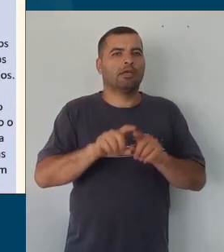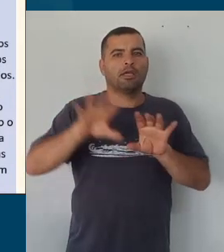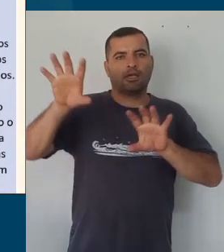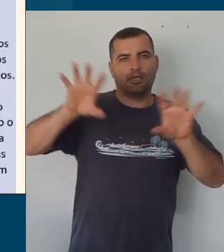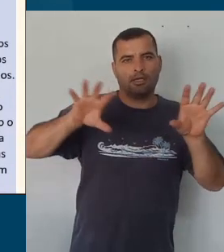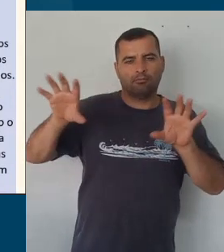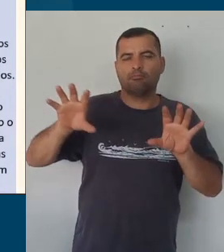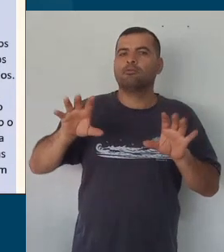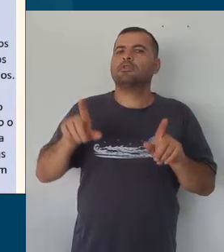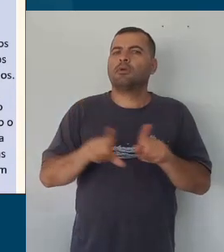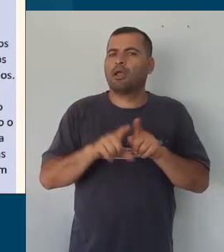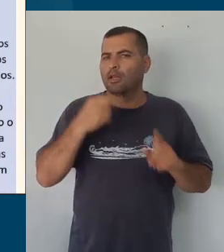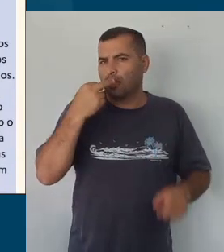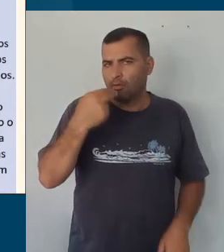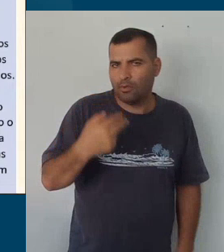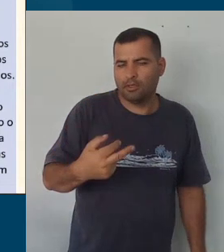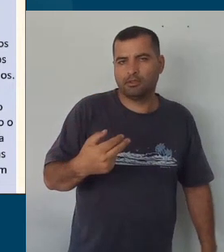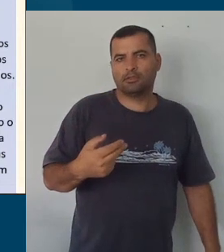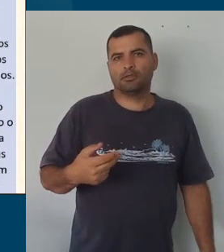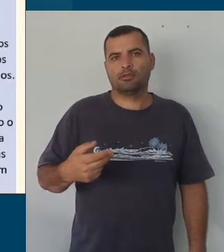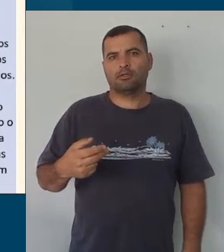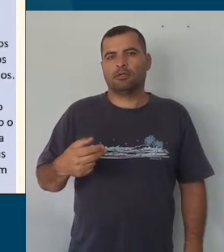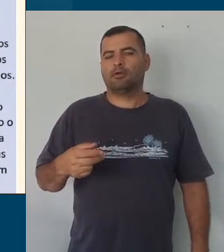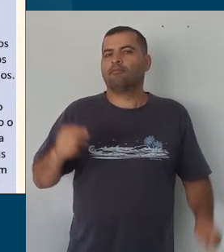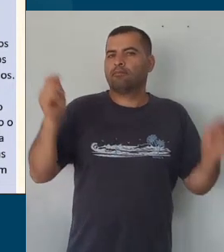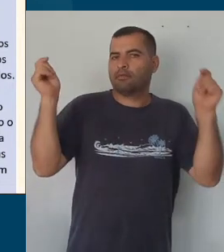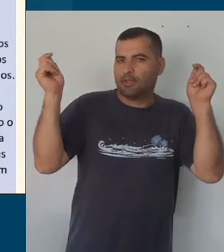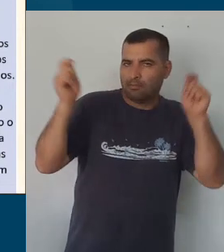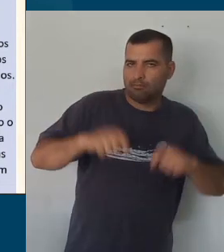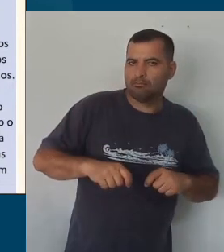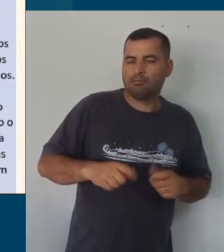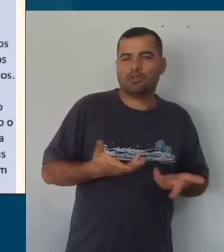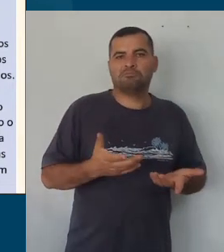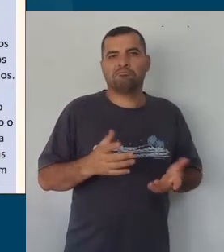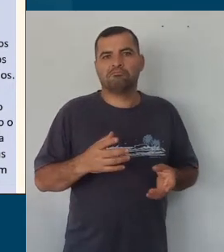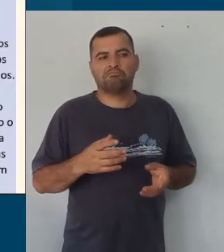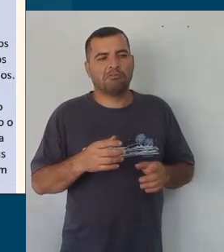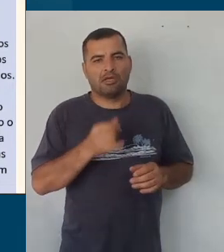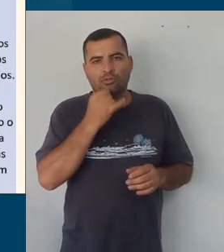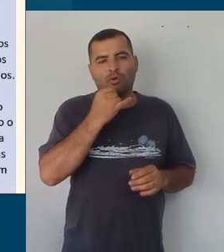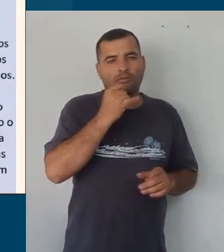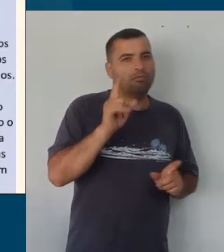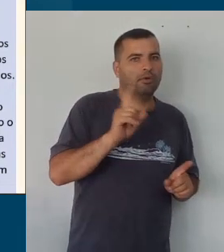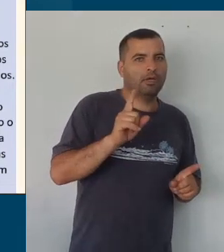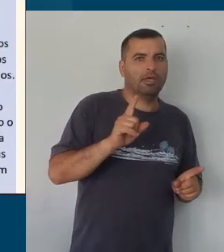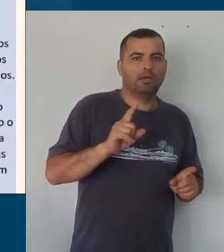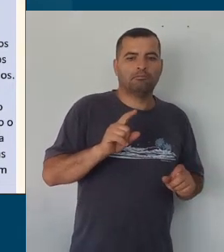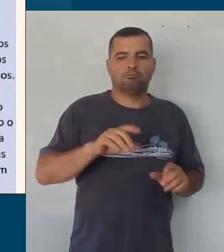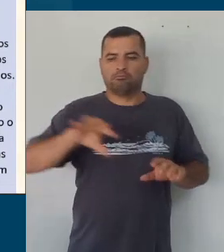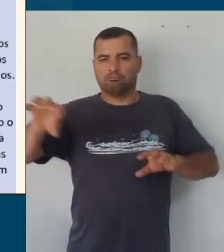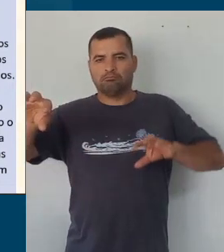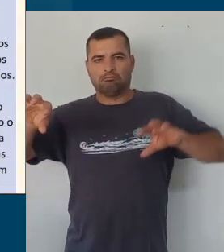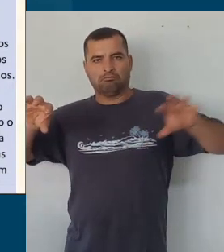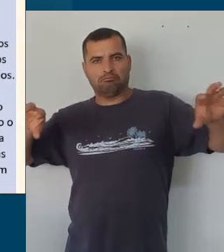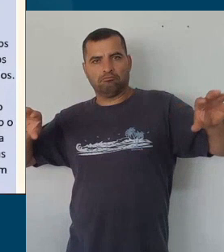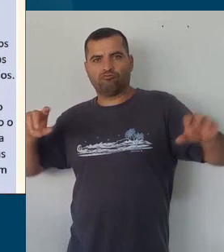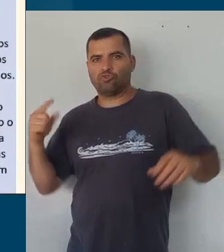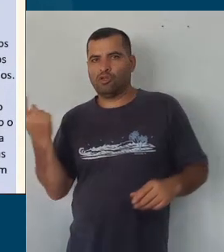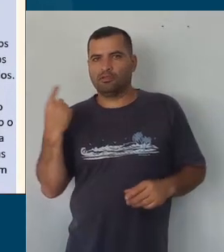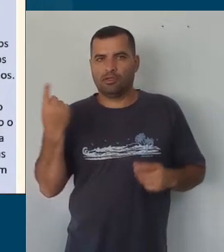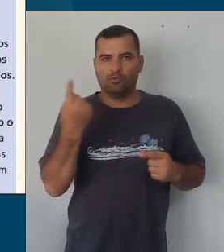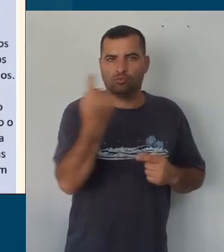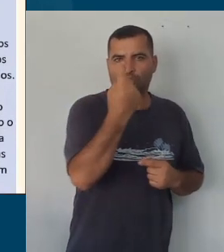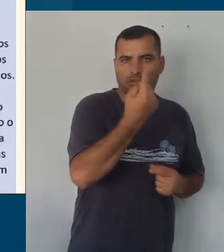Então, as habilidades, elas não estão ali soltas em atividades isoladas, elas precisam necessariamente serem